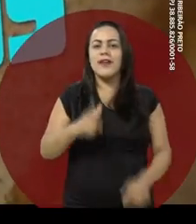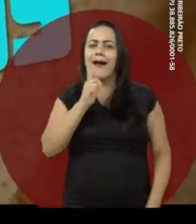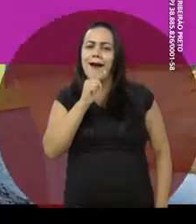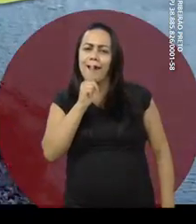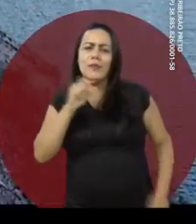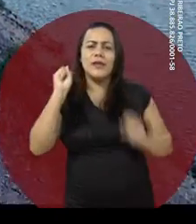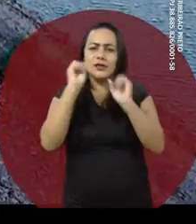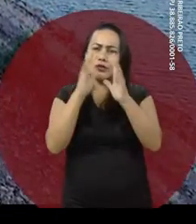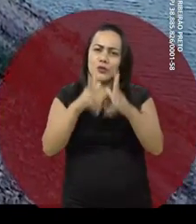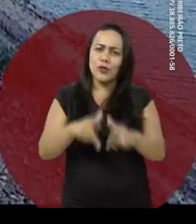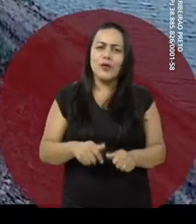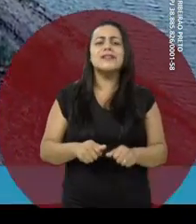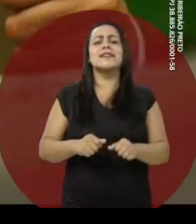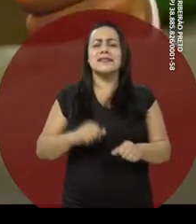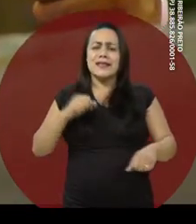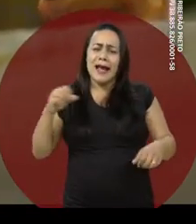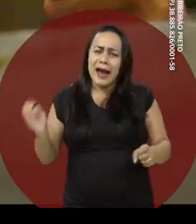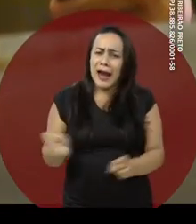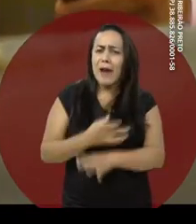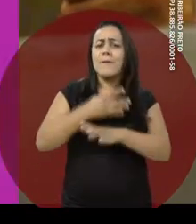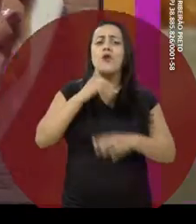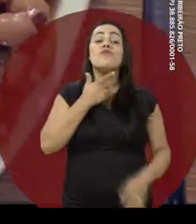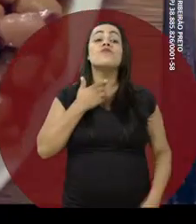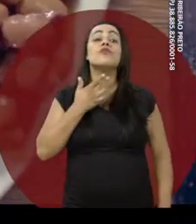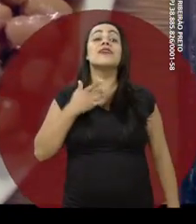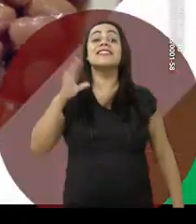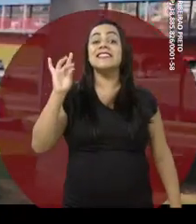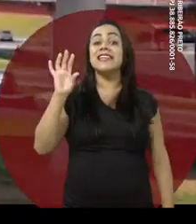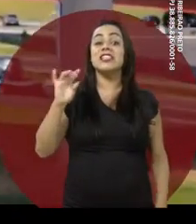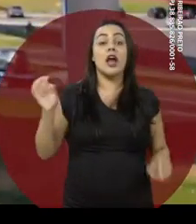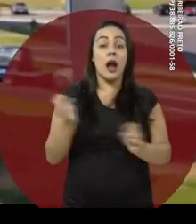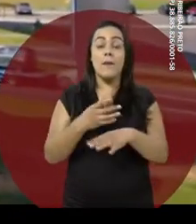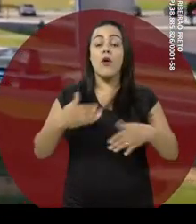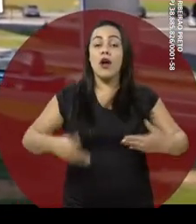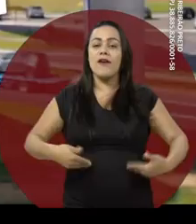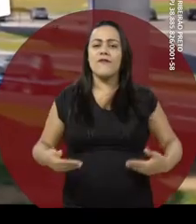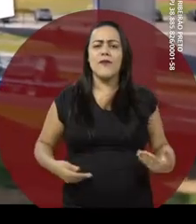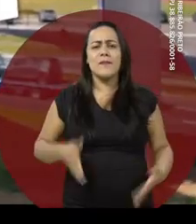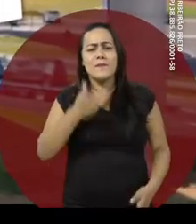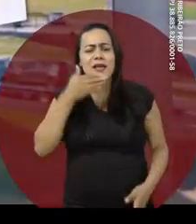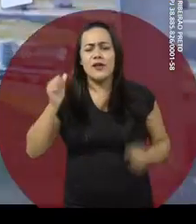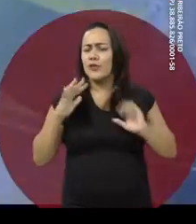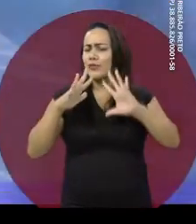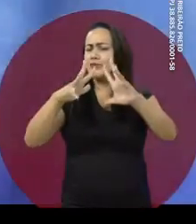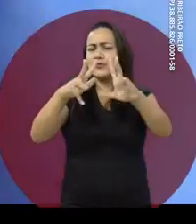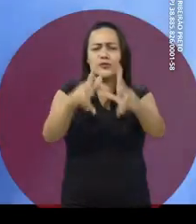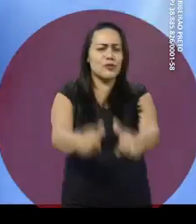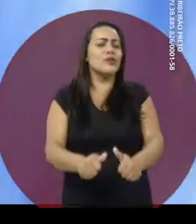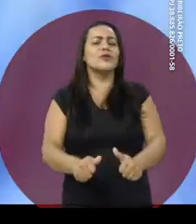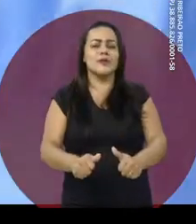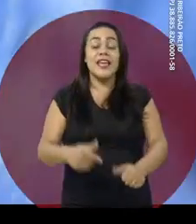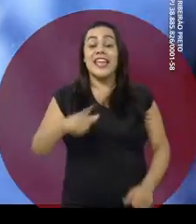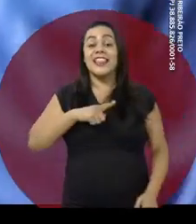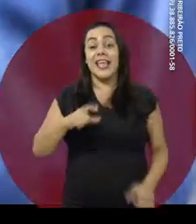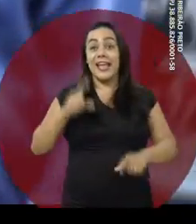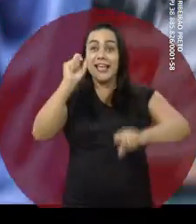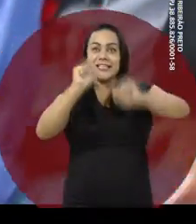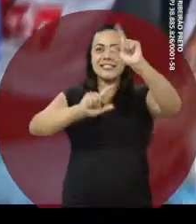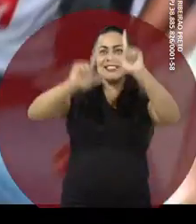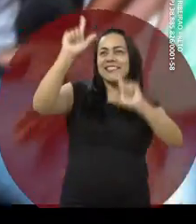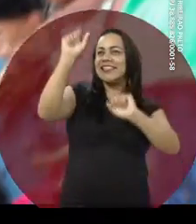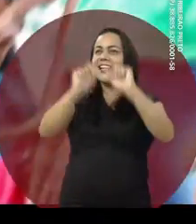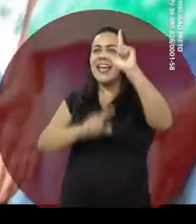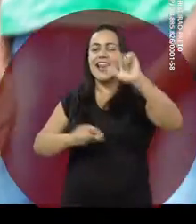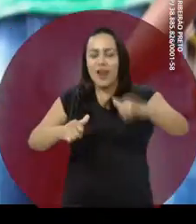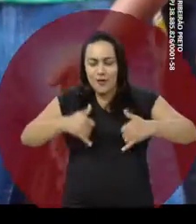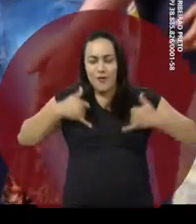água para todos, transposição, matou a sede, acabou com a fome, melhorou a vida em todas as cidades. E tem aquela estrela que